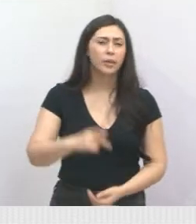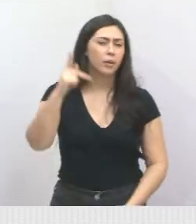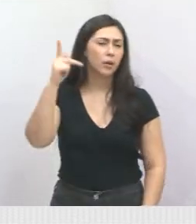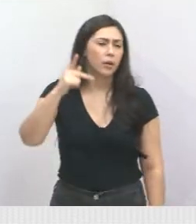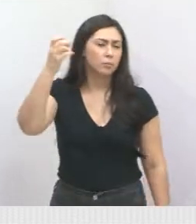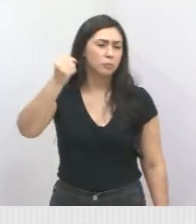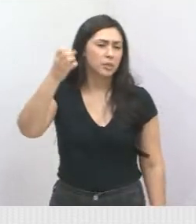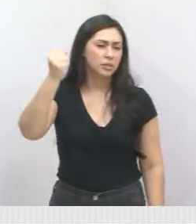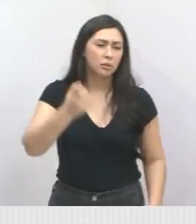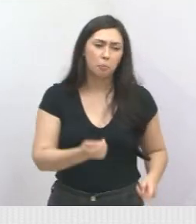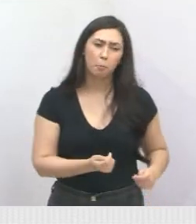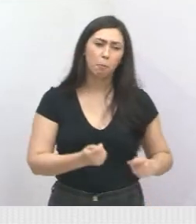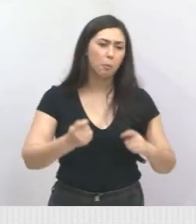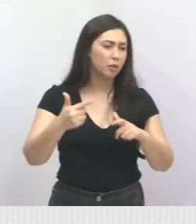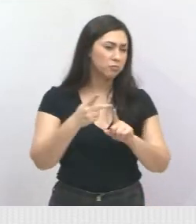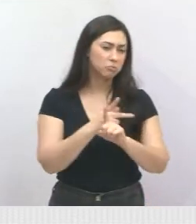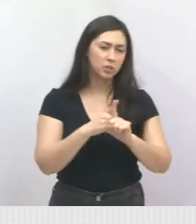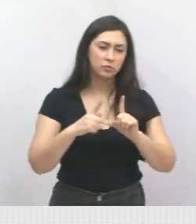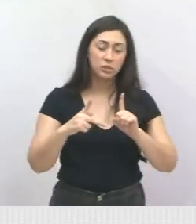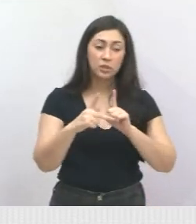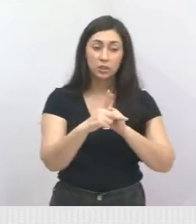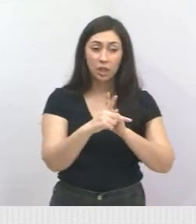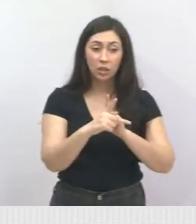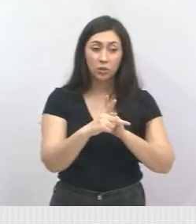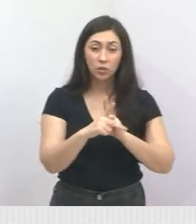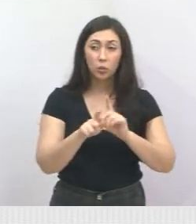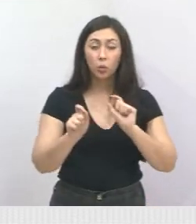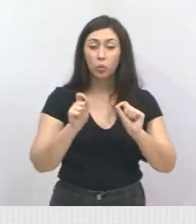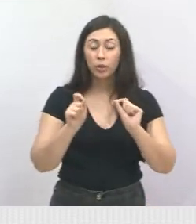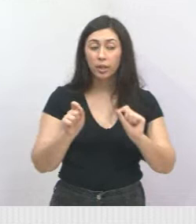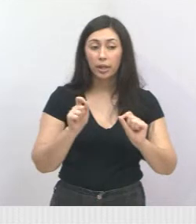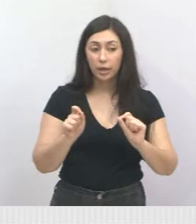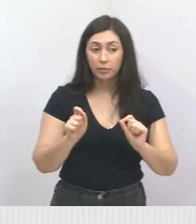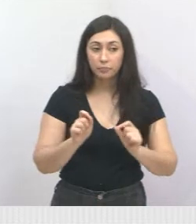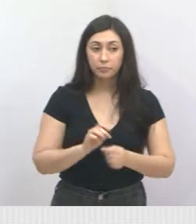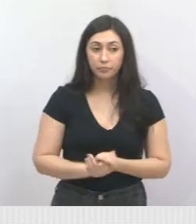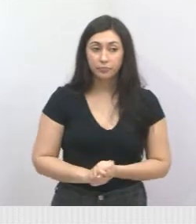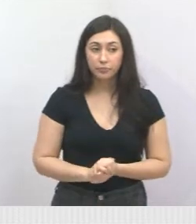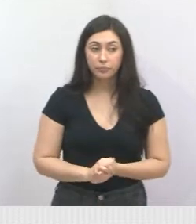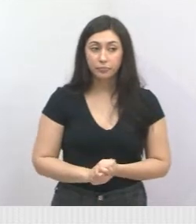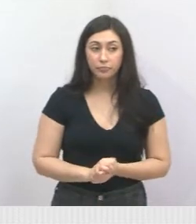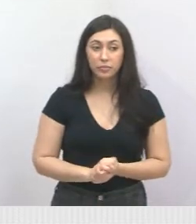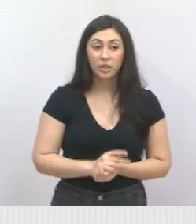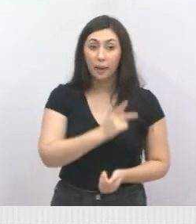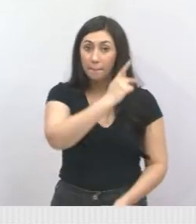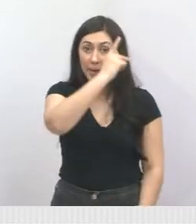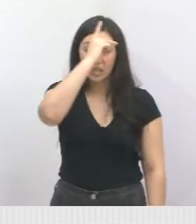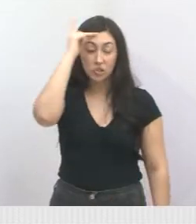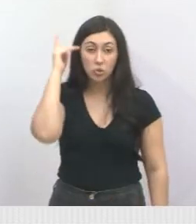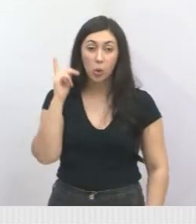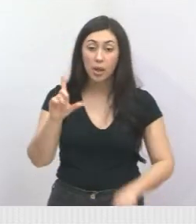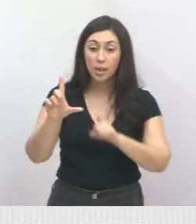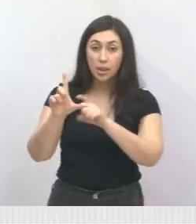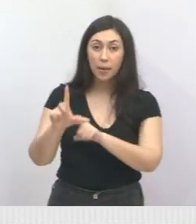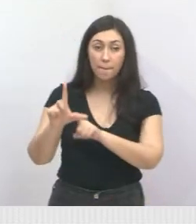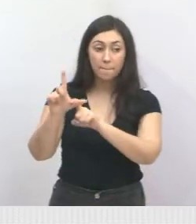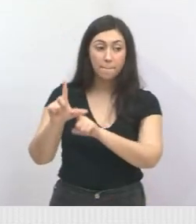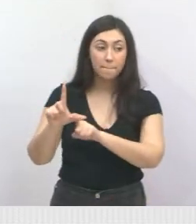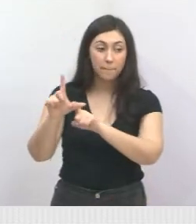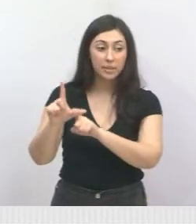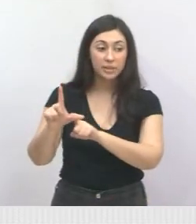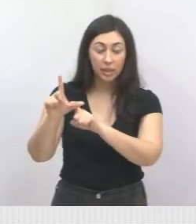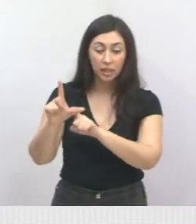morte é um benefício previdenciário que destina-se às pessoas, né? Que são dependentes daquele